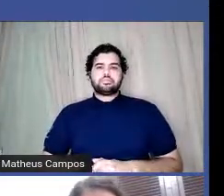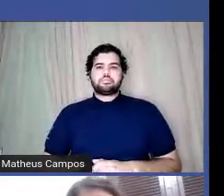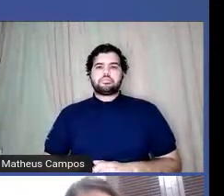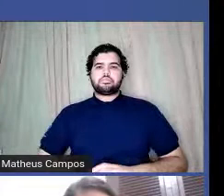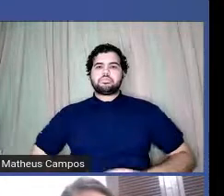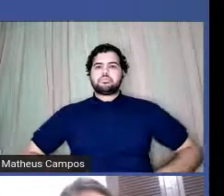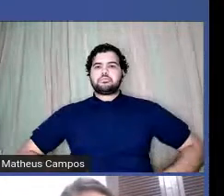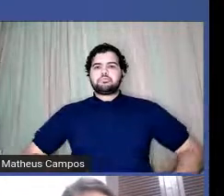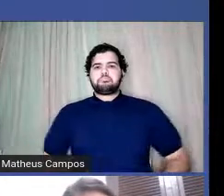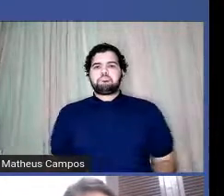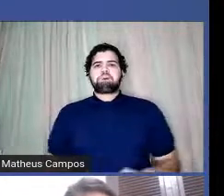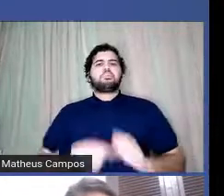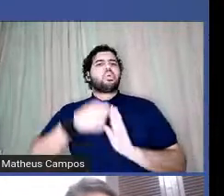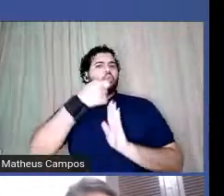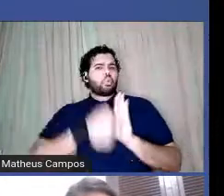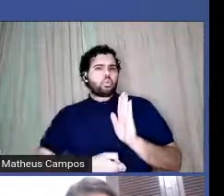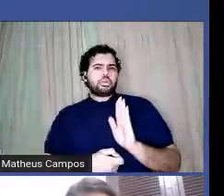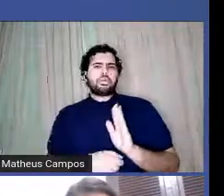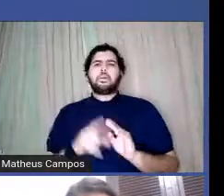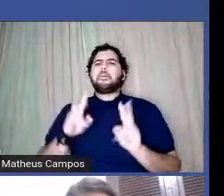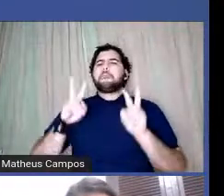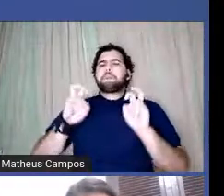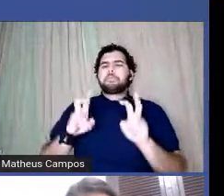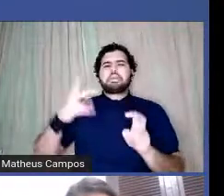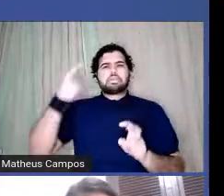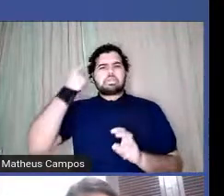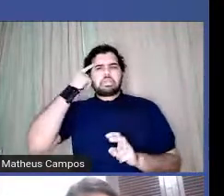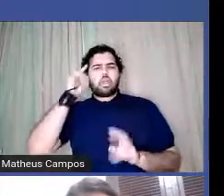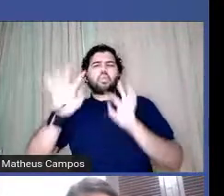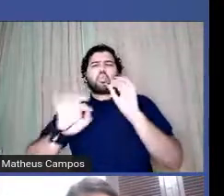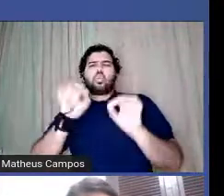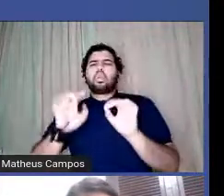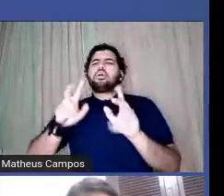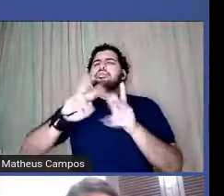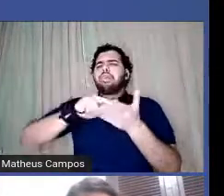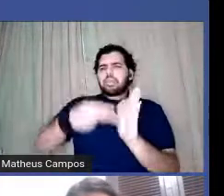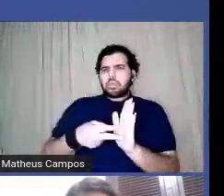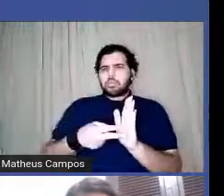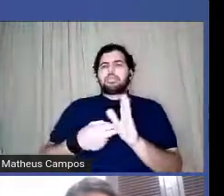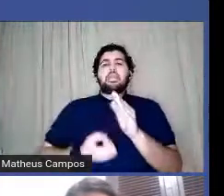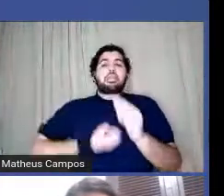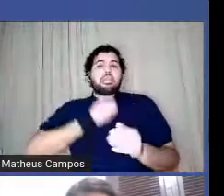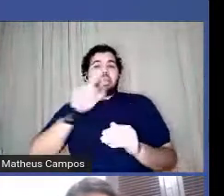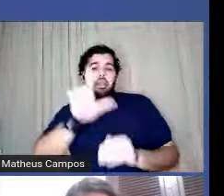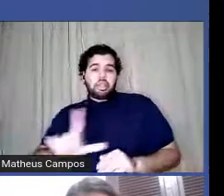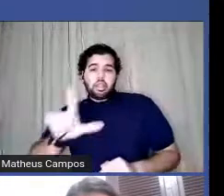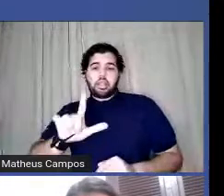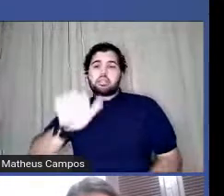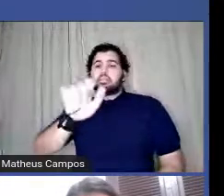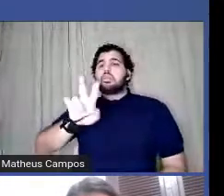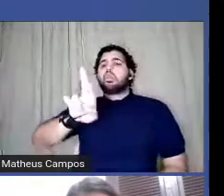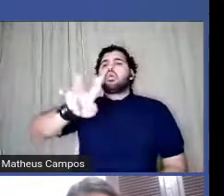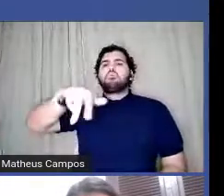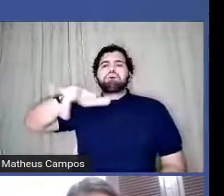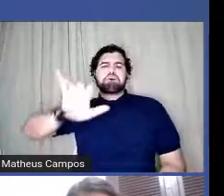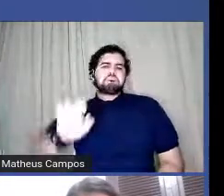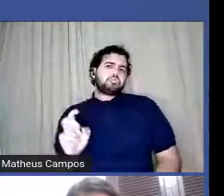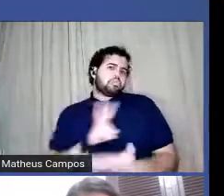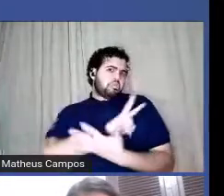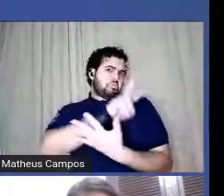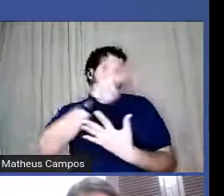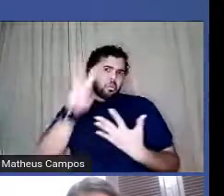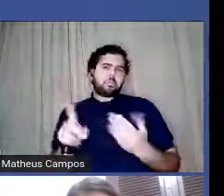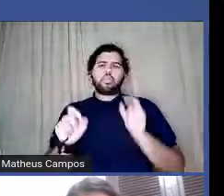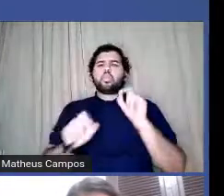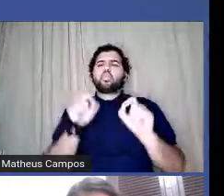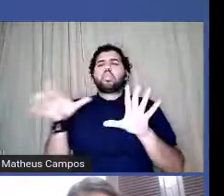pensando o que é essa literatura de alternativas, né, a gente vai perceber que a